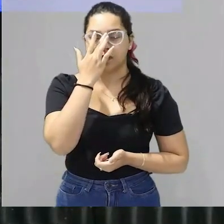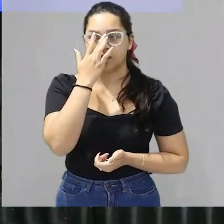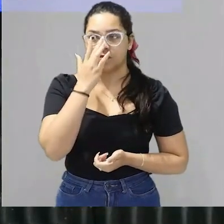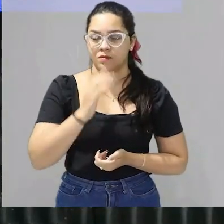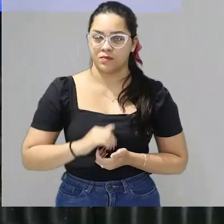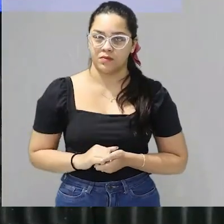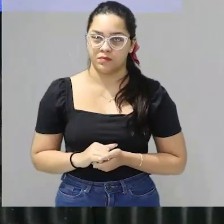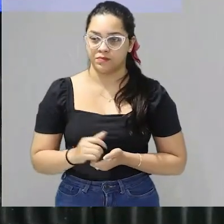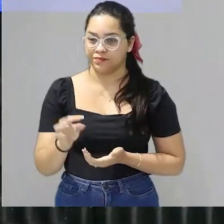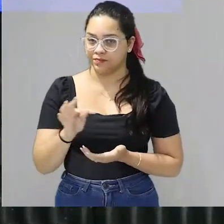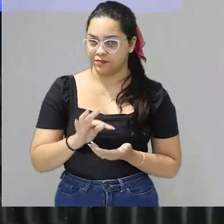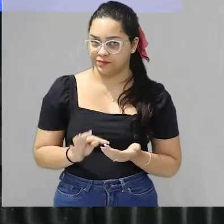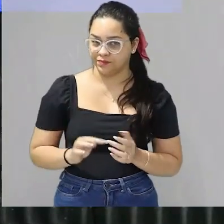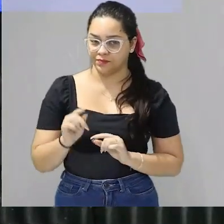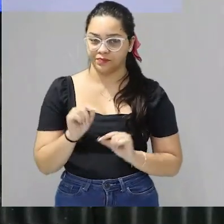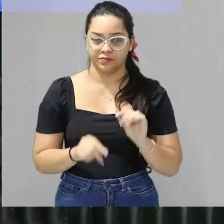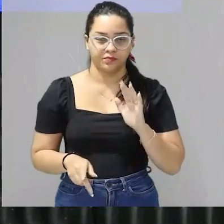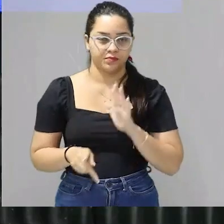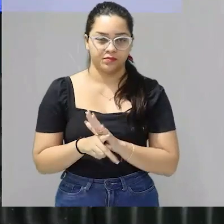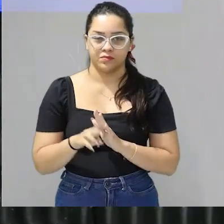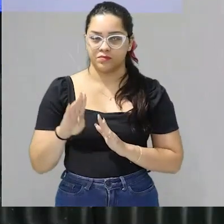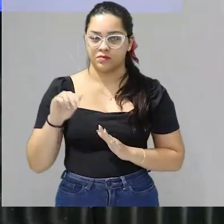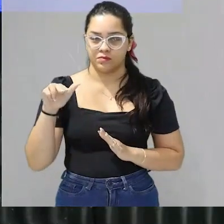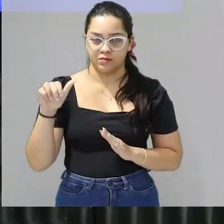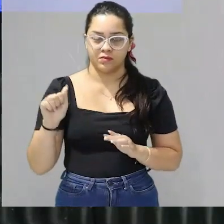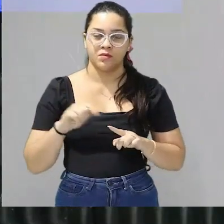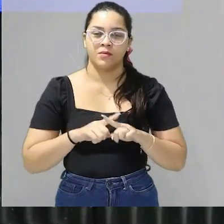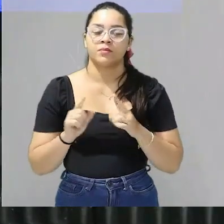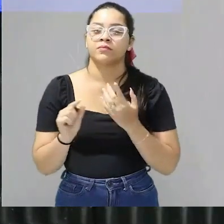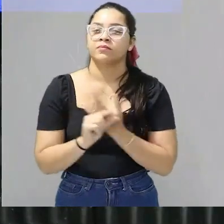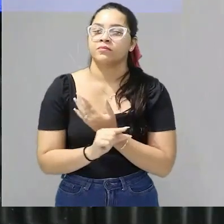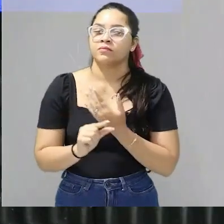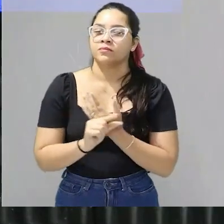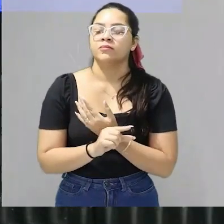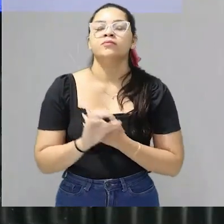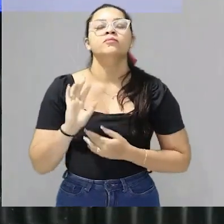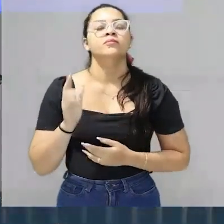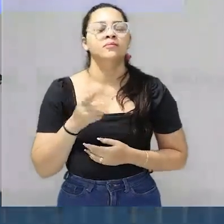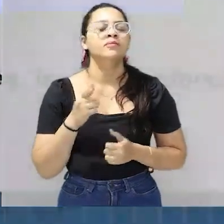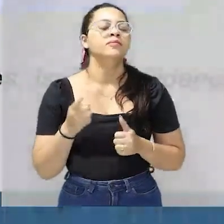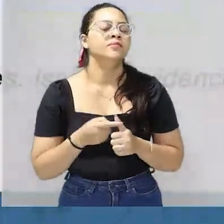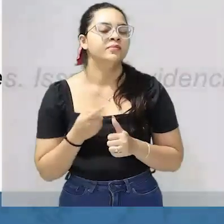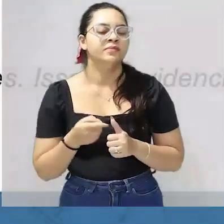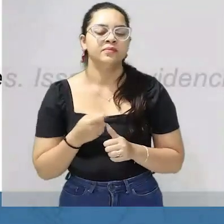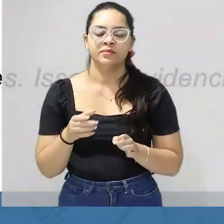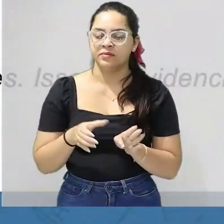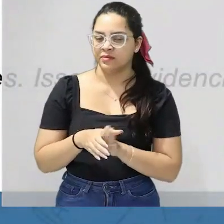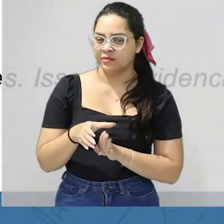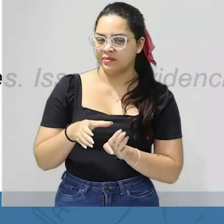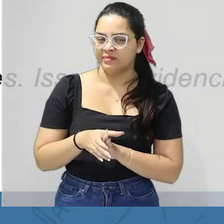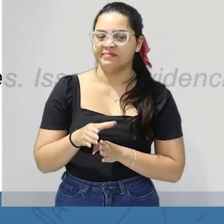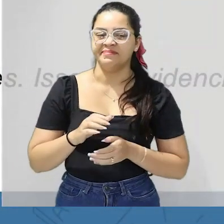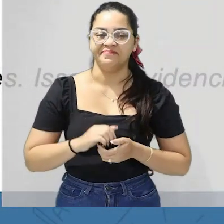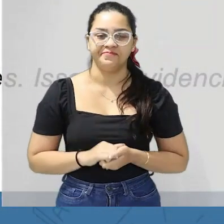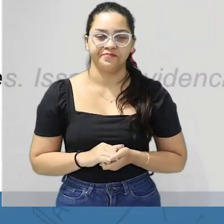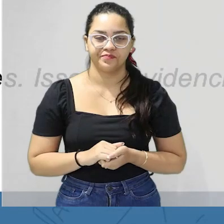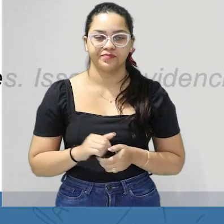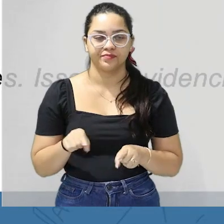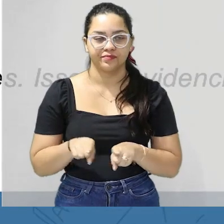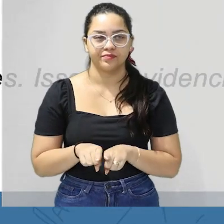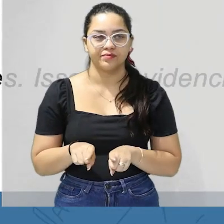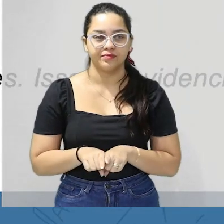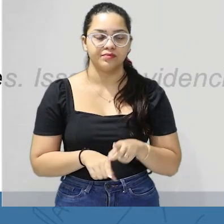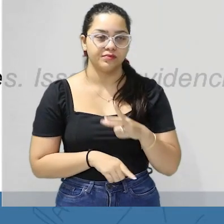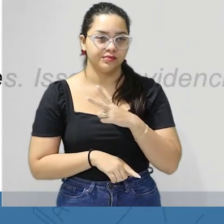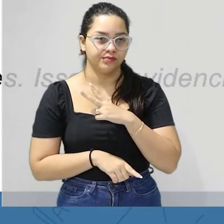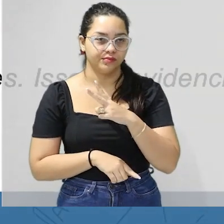a tese não parte da banca mas sim do autor então já fica a primeira dica a tese turma ela é pessoal